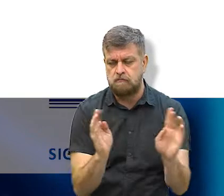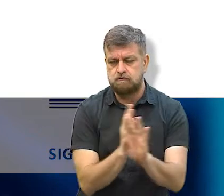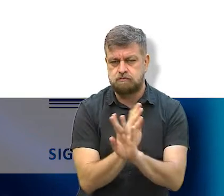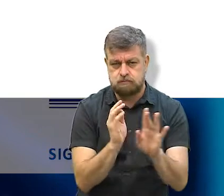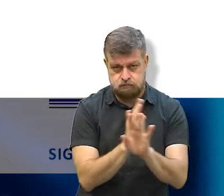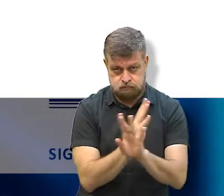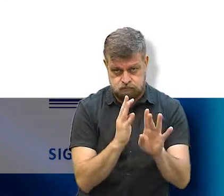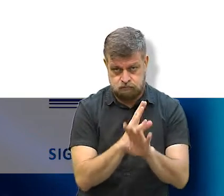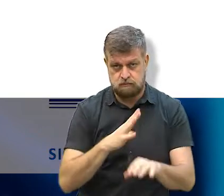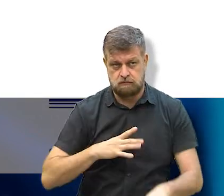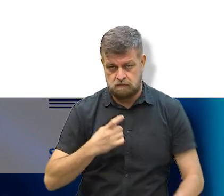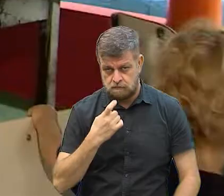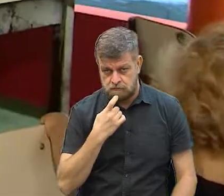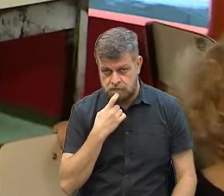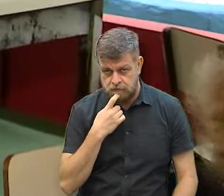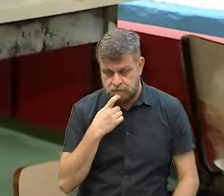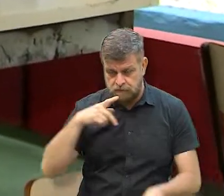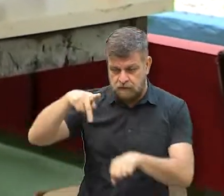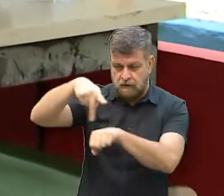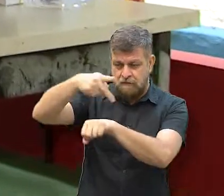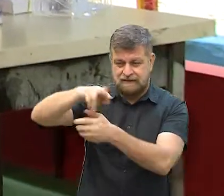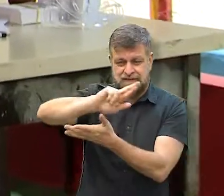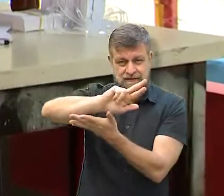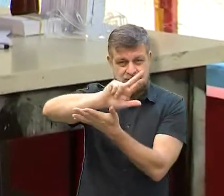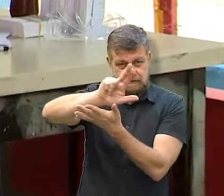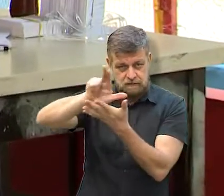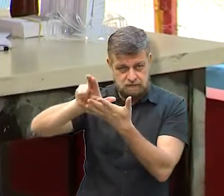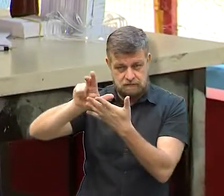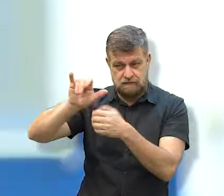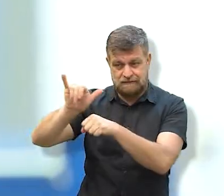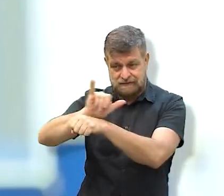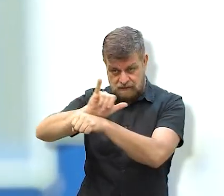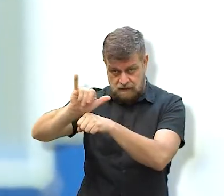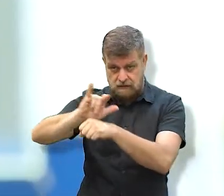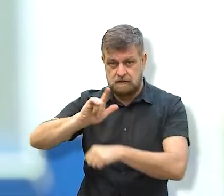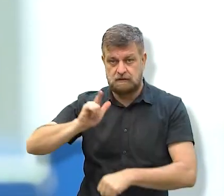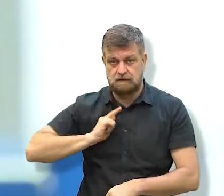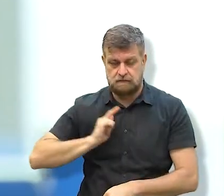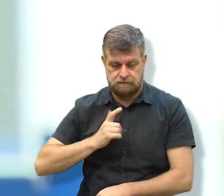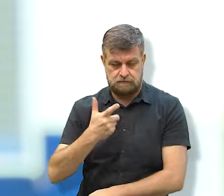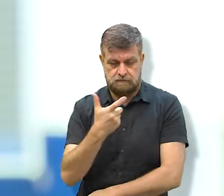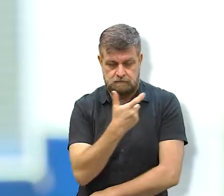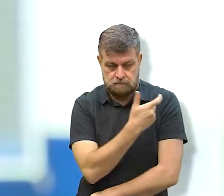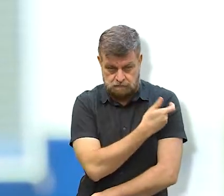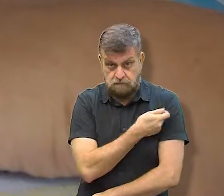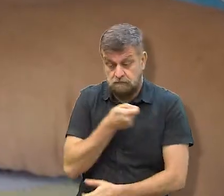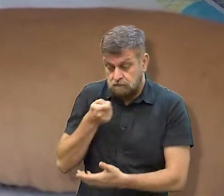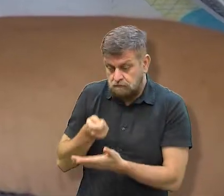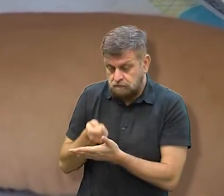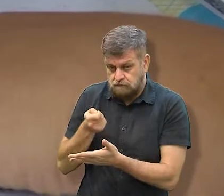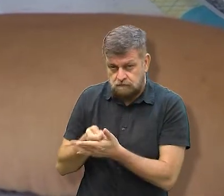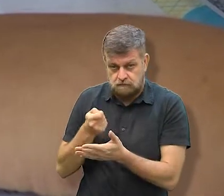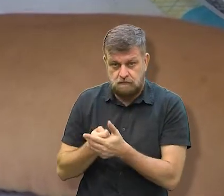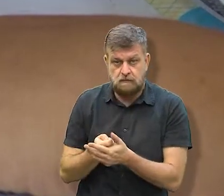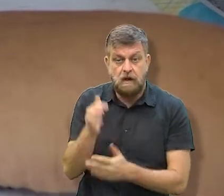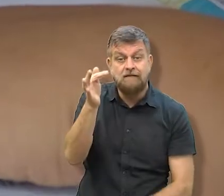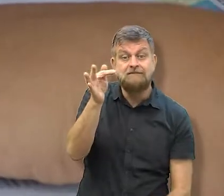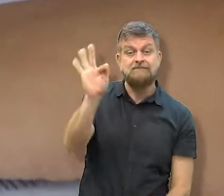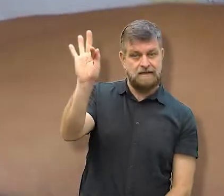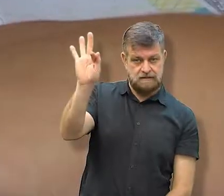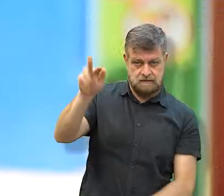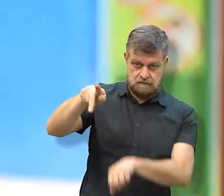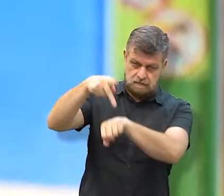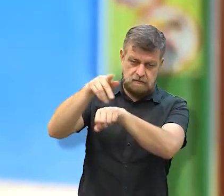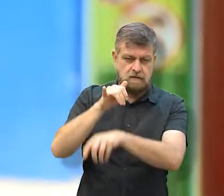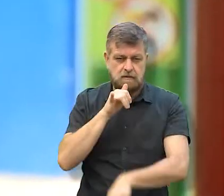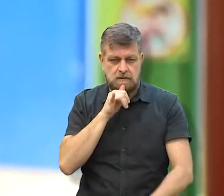uso coletivo de Campinas. Vários países têm adotado medidas para tornar a imunização obrigatória. Na França,